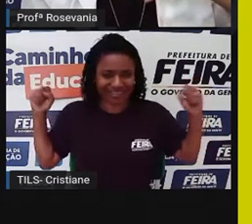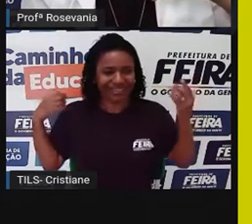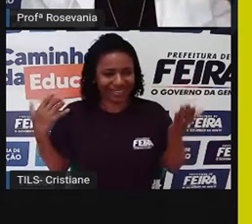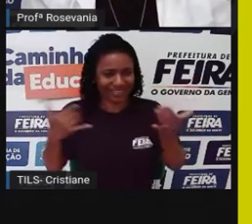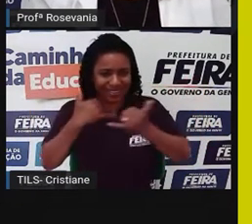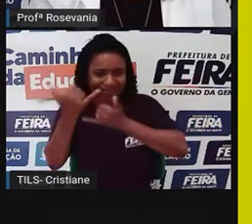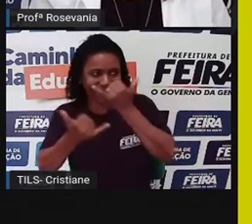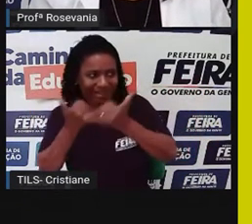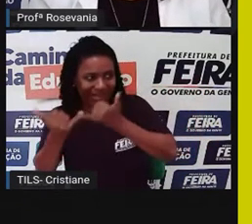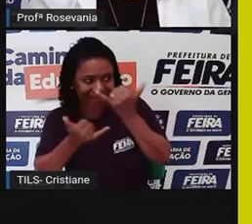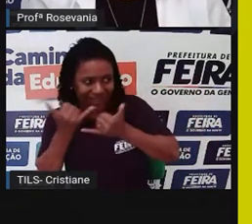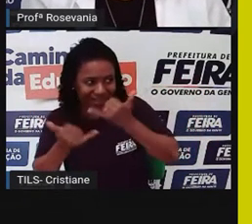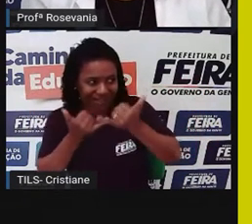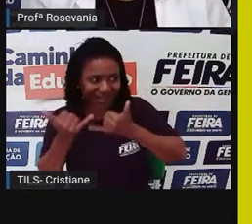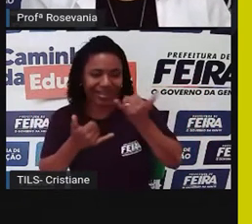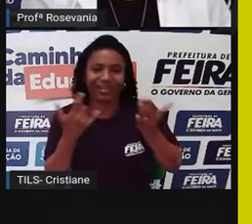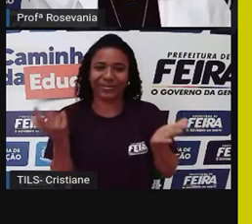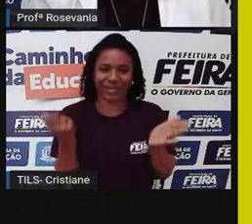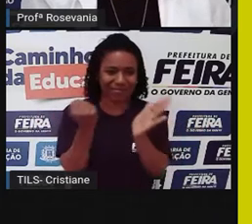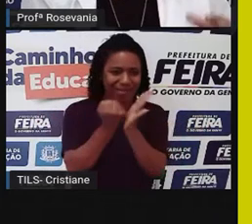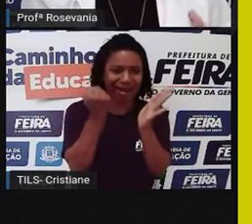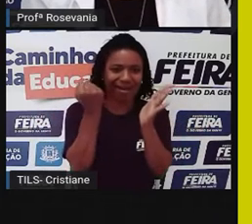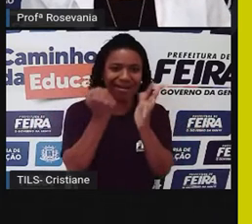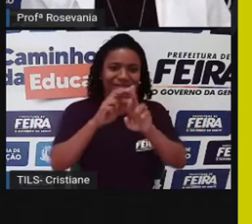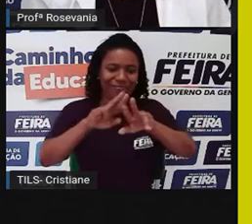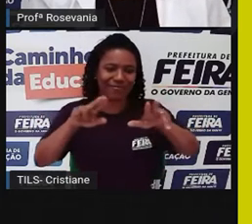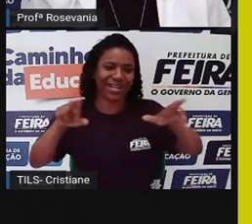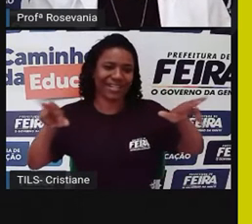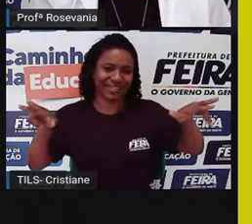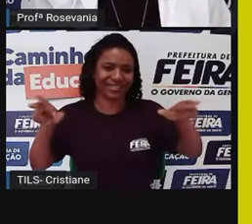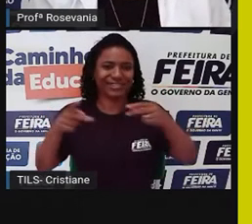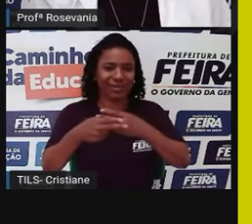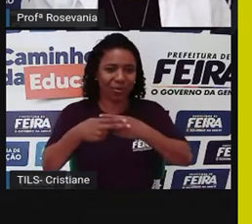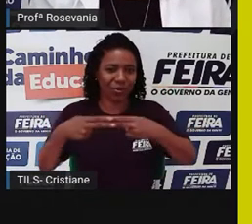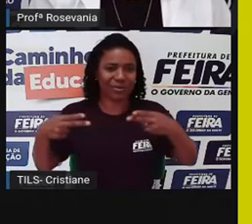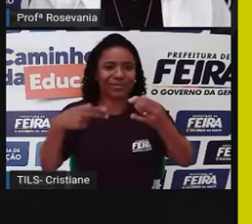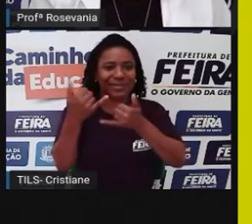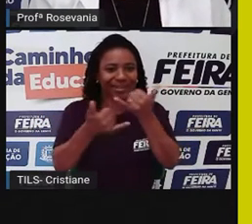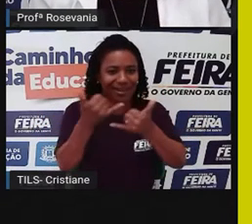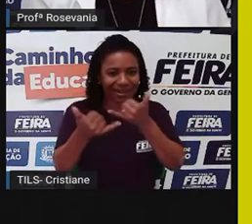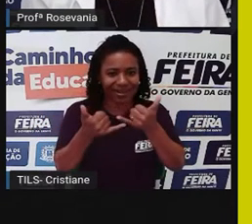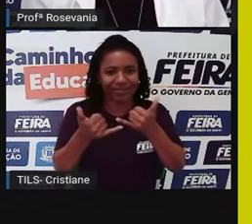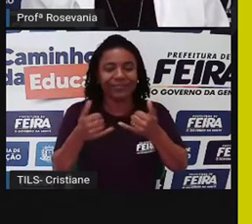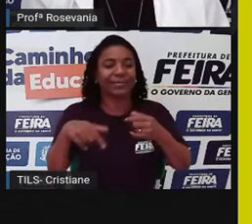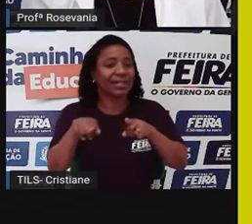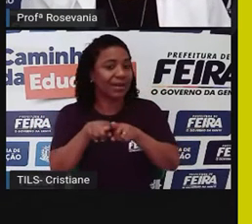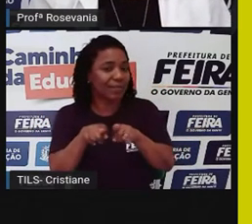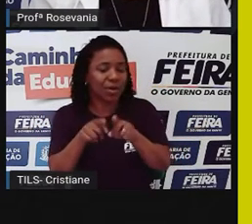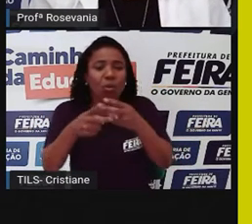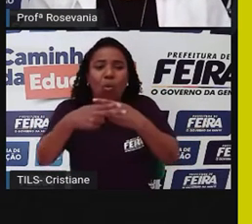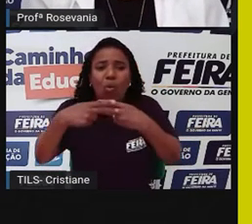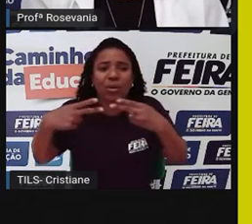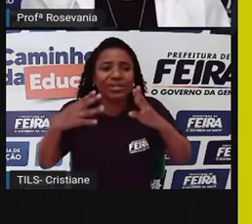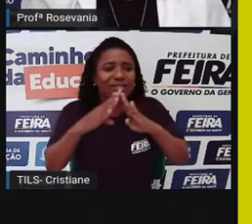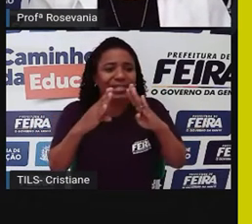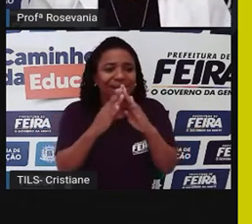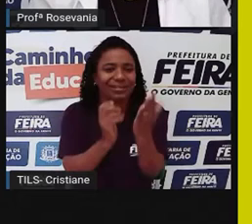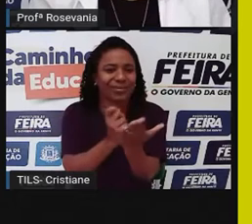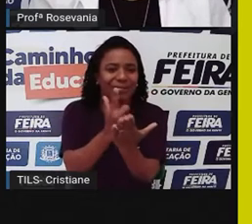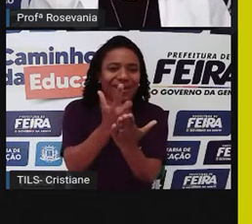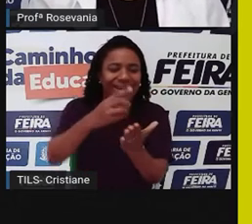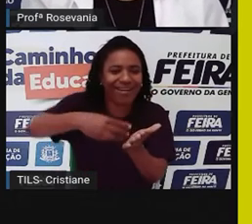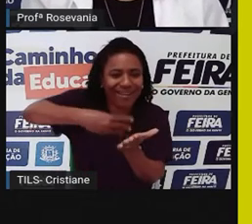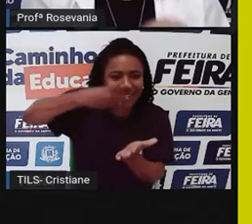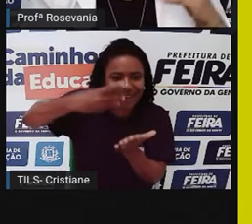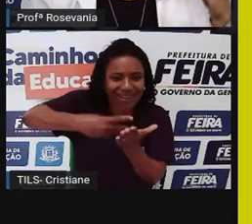das mais diversas marcas de brinquedos, né. Você vai encontrar aí, tem aquela parte de utensílios domésticos, né, de talheres,